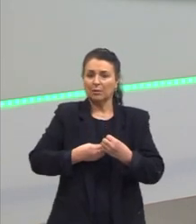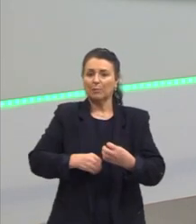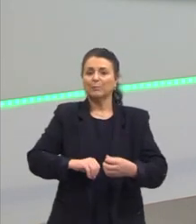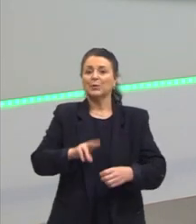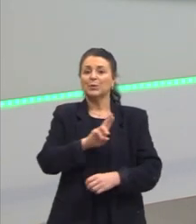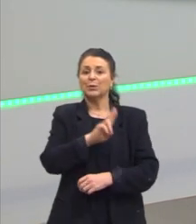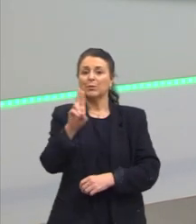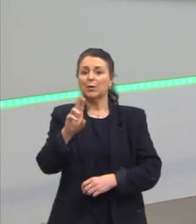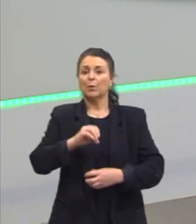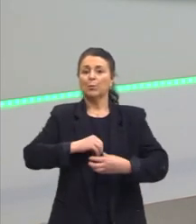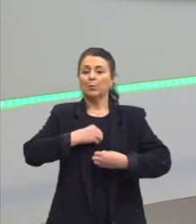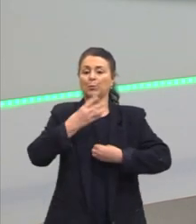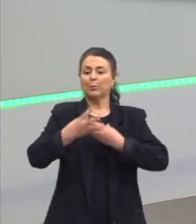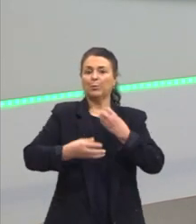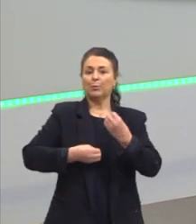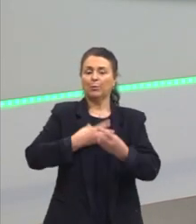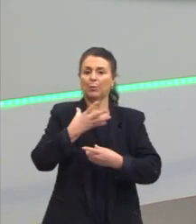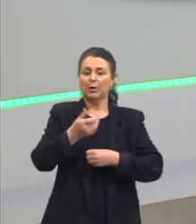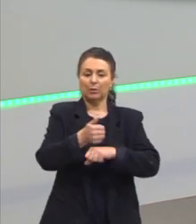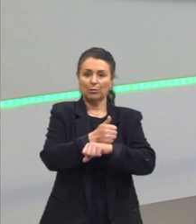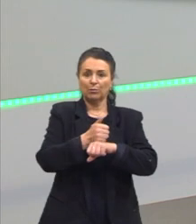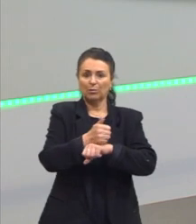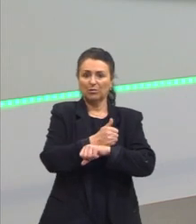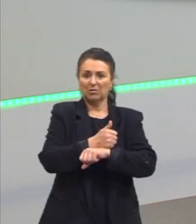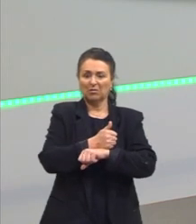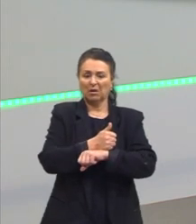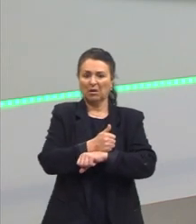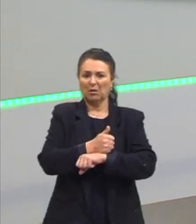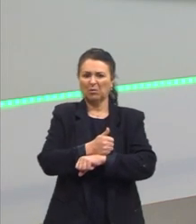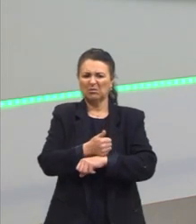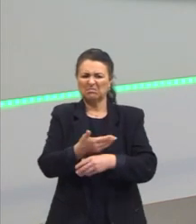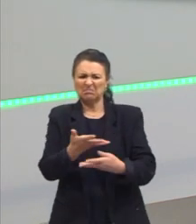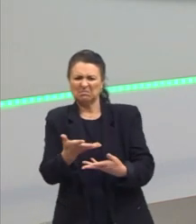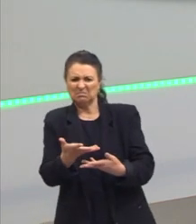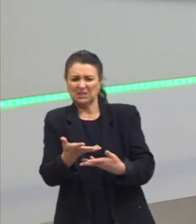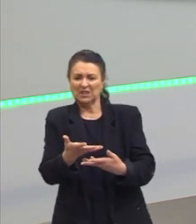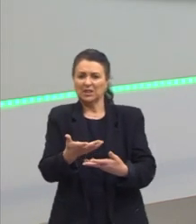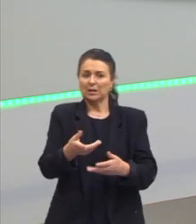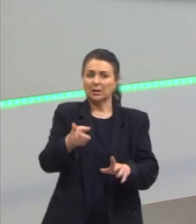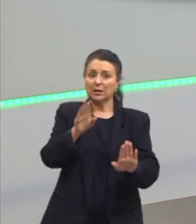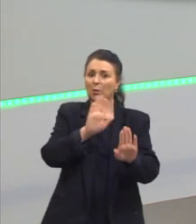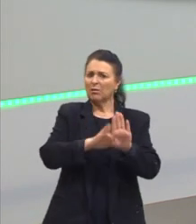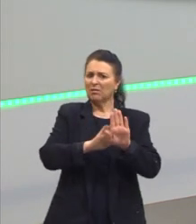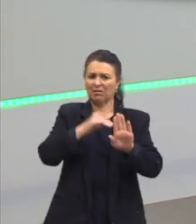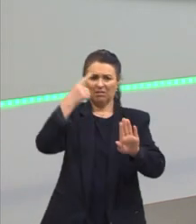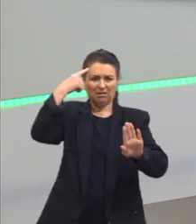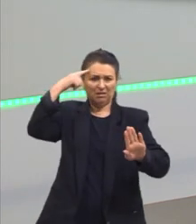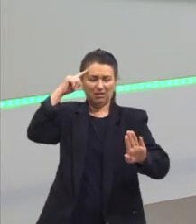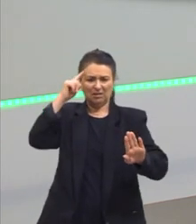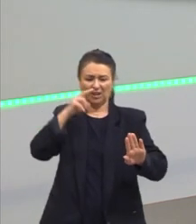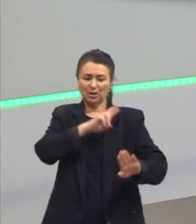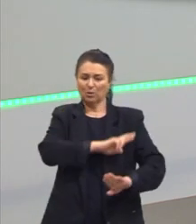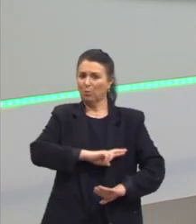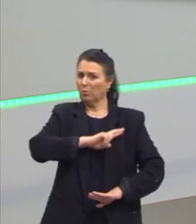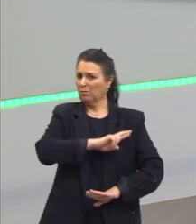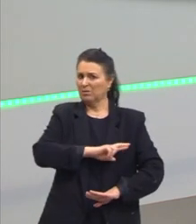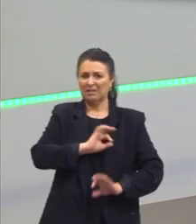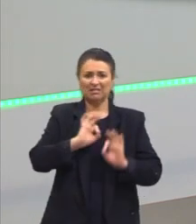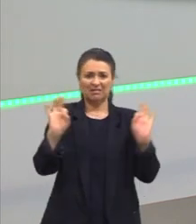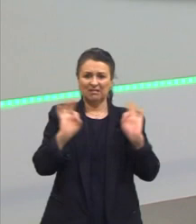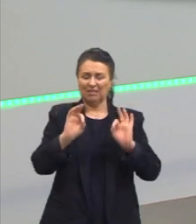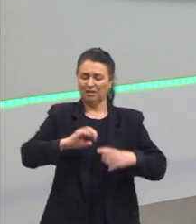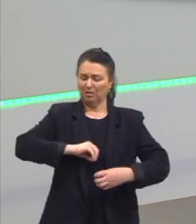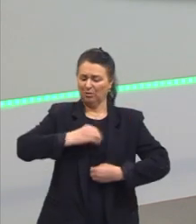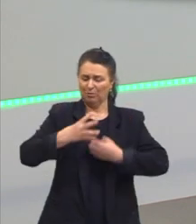gosto, porque ele não consegue trazer essa... Ele não idealiza a poesia, ele traz a realidade. Então, por isso que eu acredito que ele é um